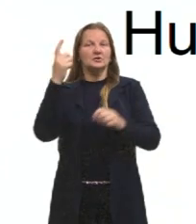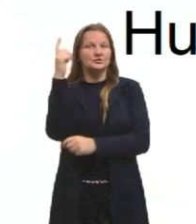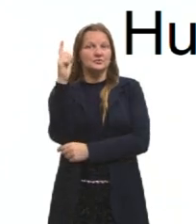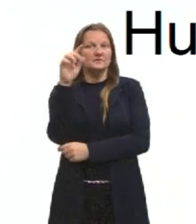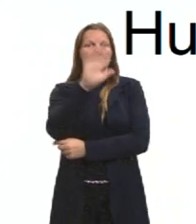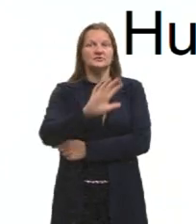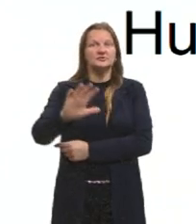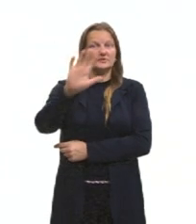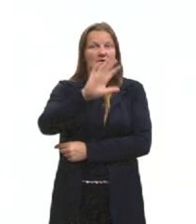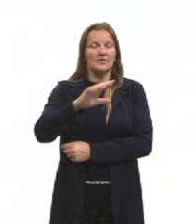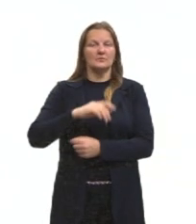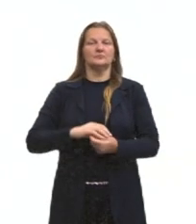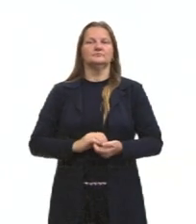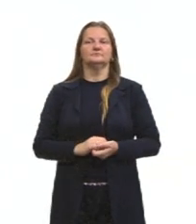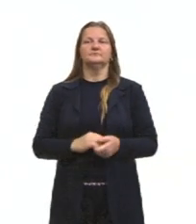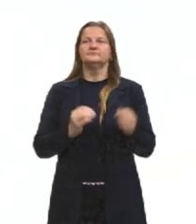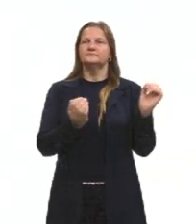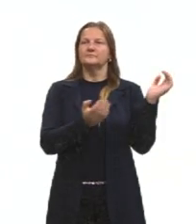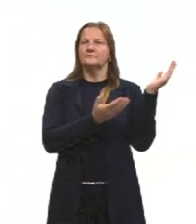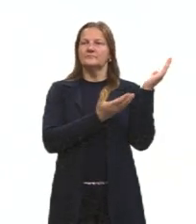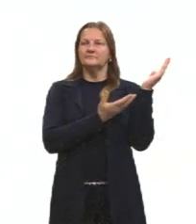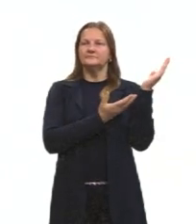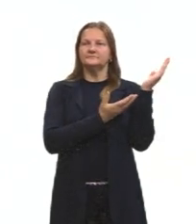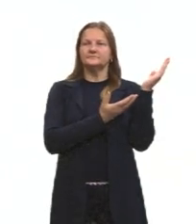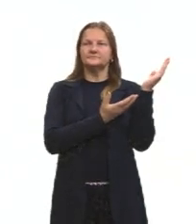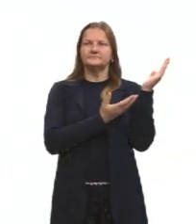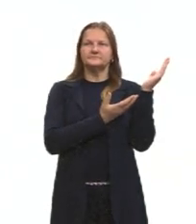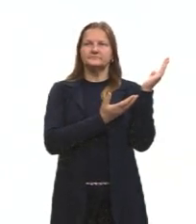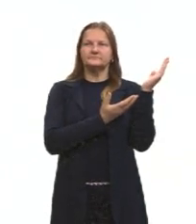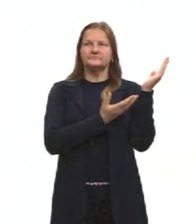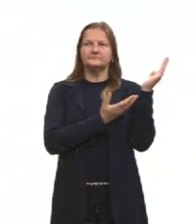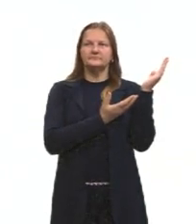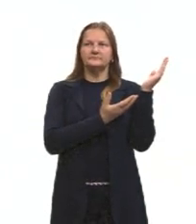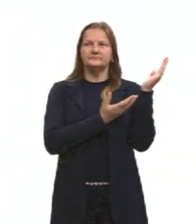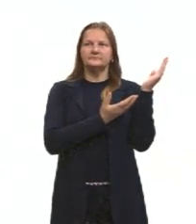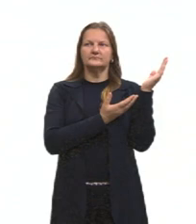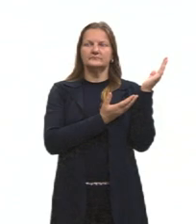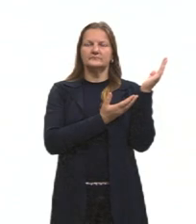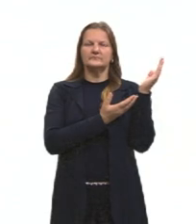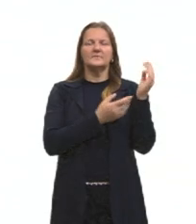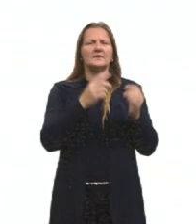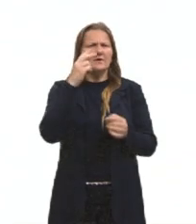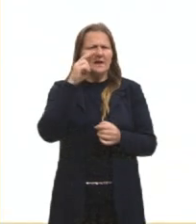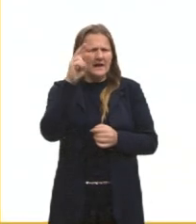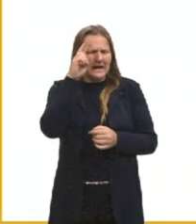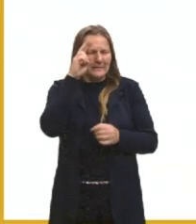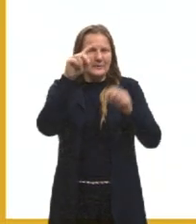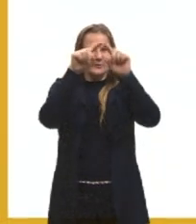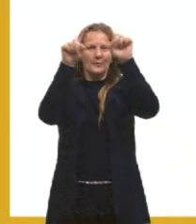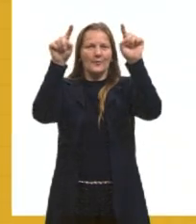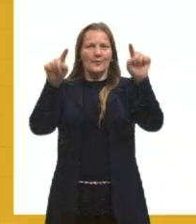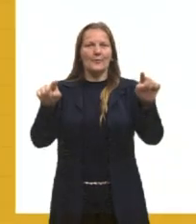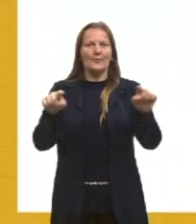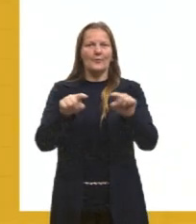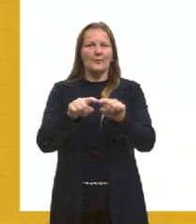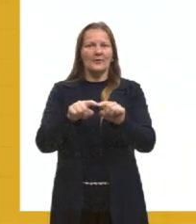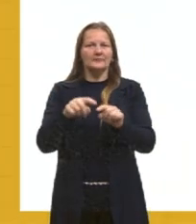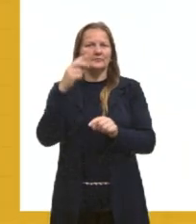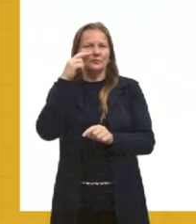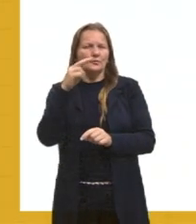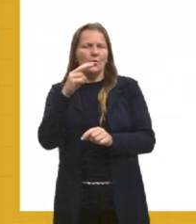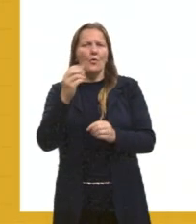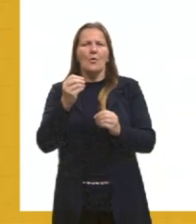entrar nessa revisão, e aí nós já entramos, né, naquela, naquele último quadro que a gente viu justamente sobre a